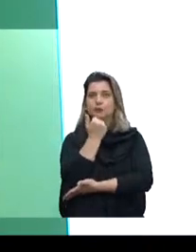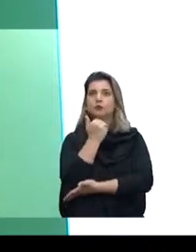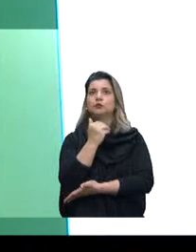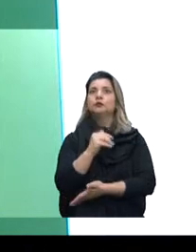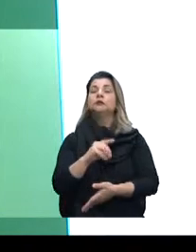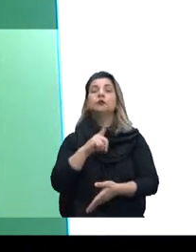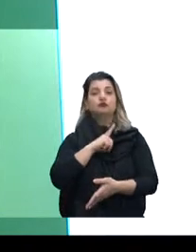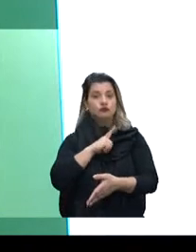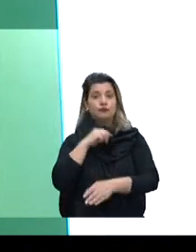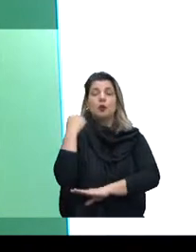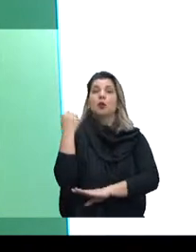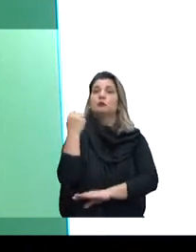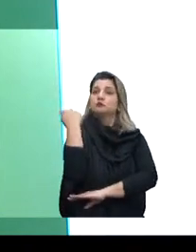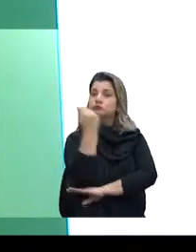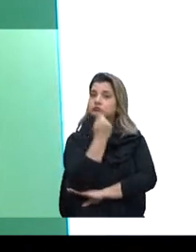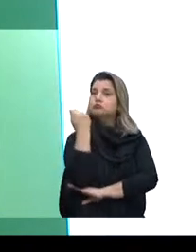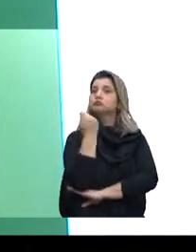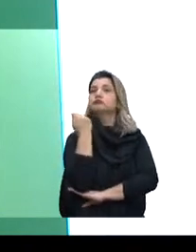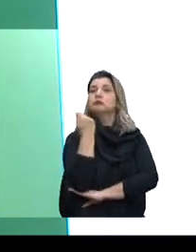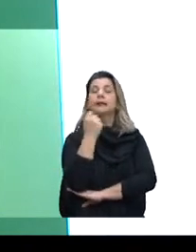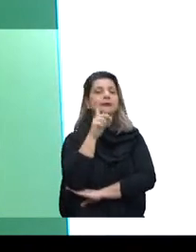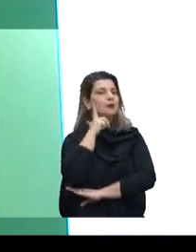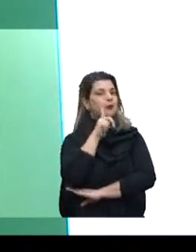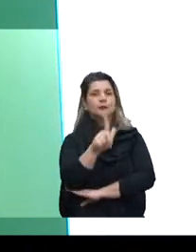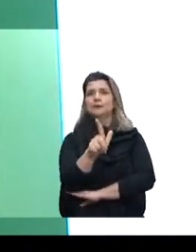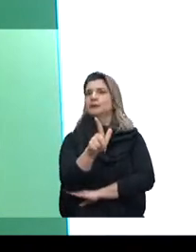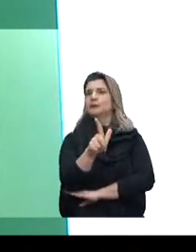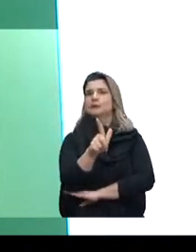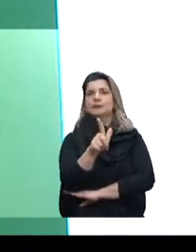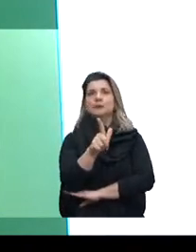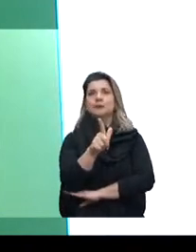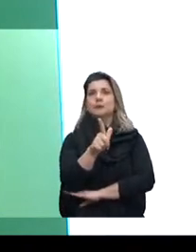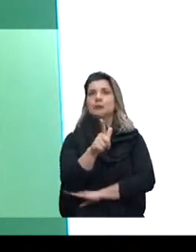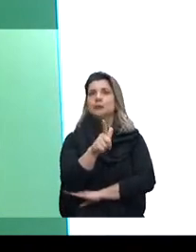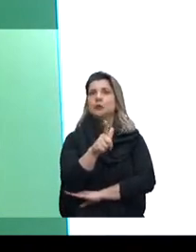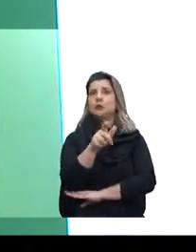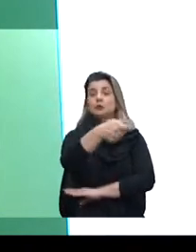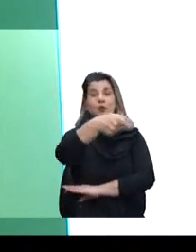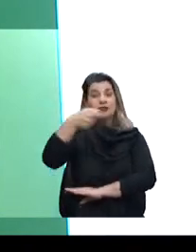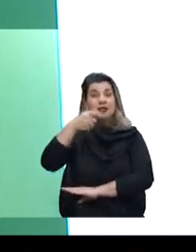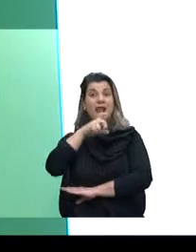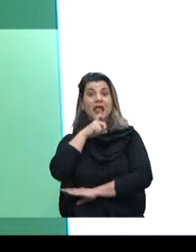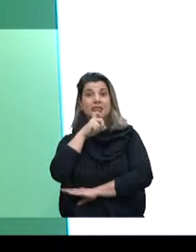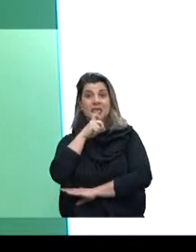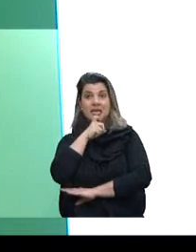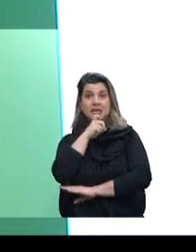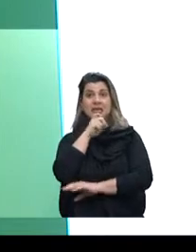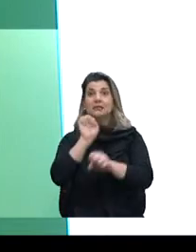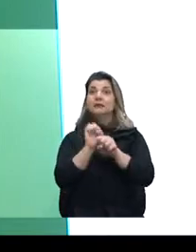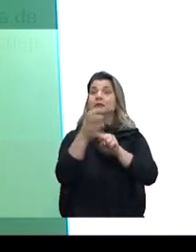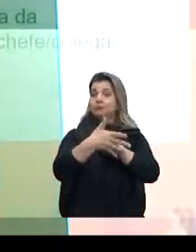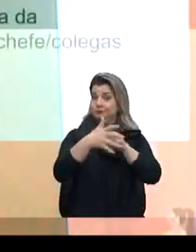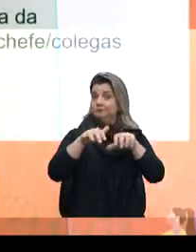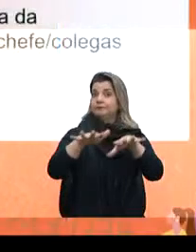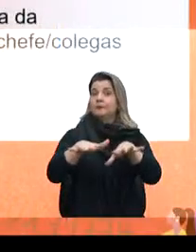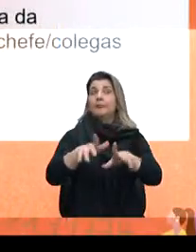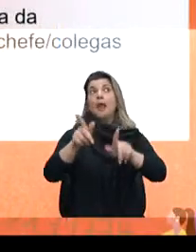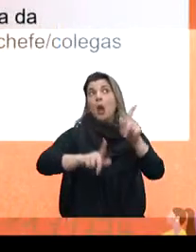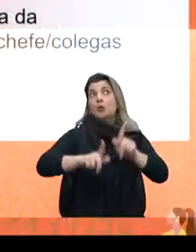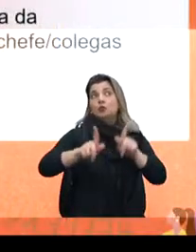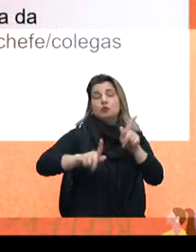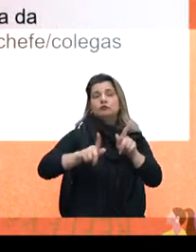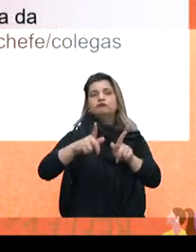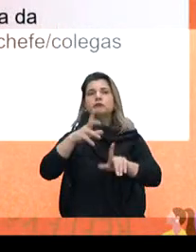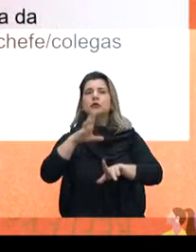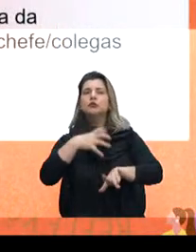dos gaúchos que não conseguiu manter a sua dispensa, as suas geladeiras durante a pandemia. Alguns de uma forma sistemática,